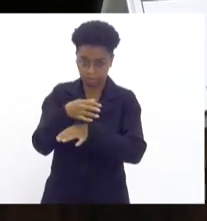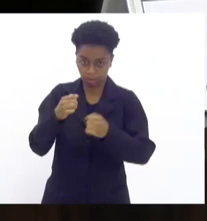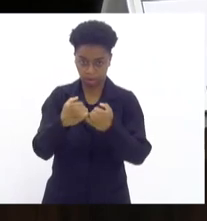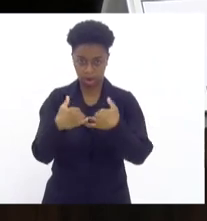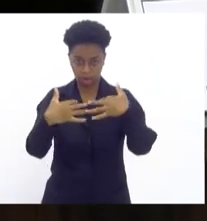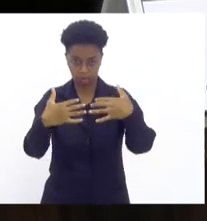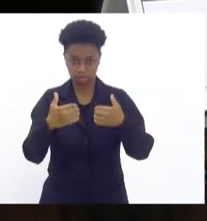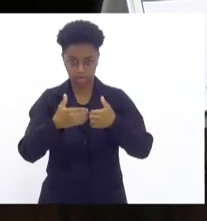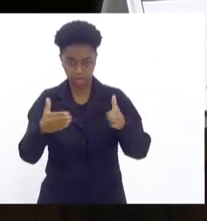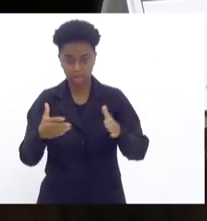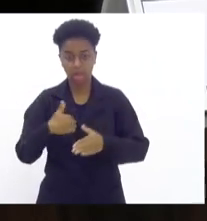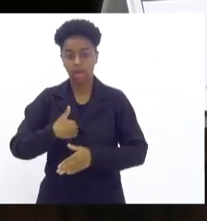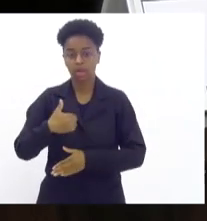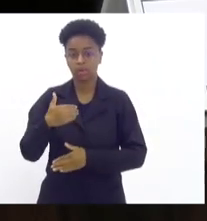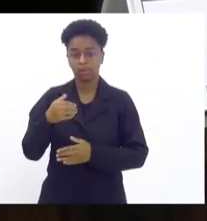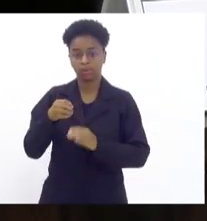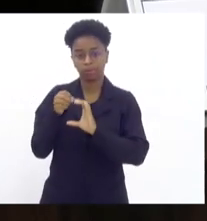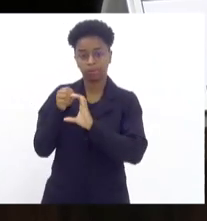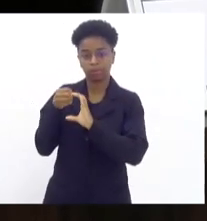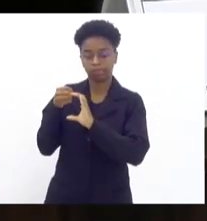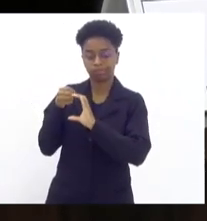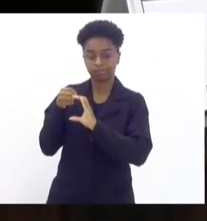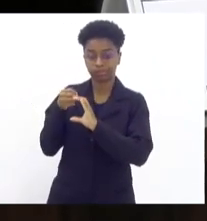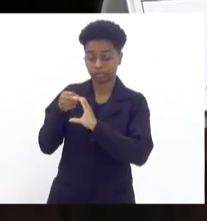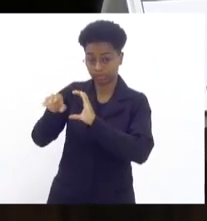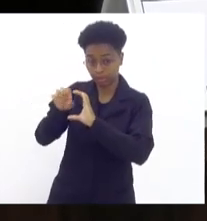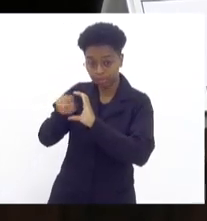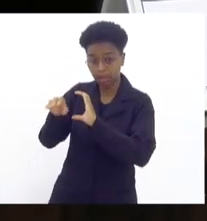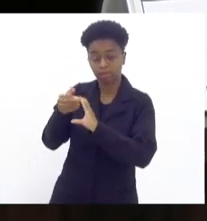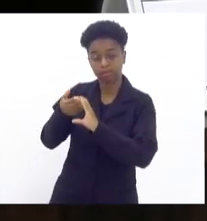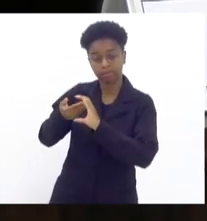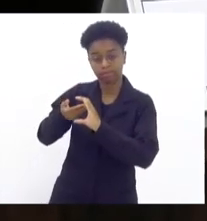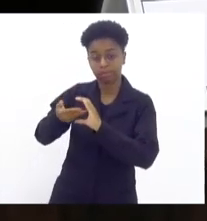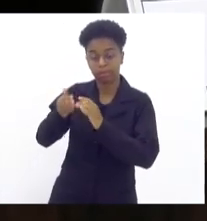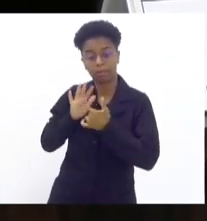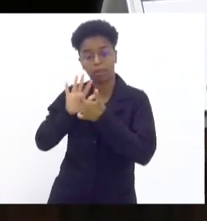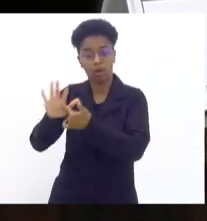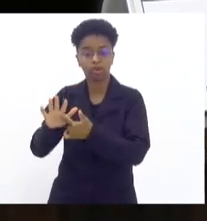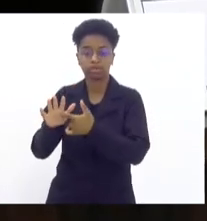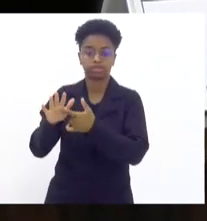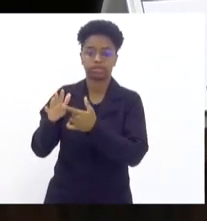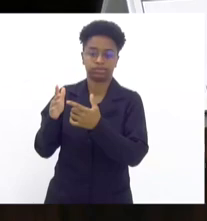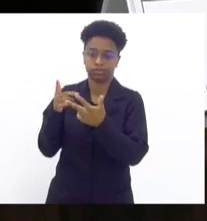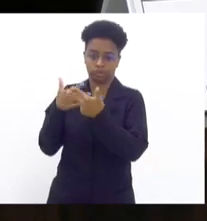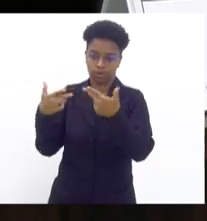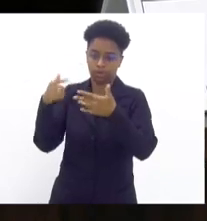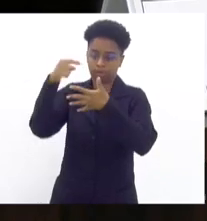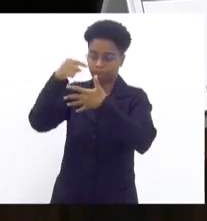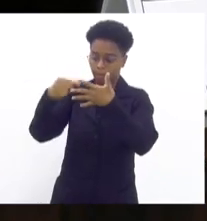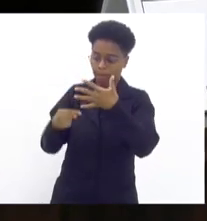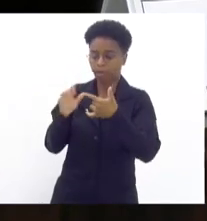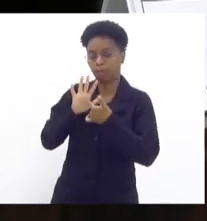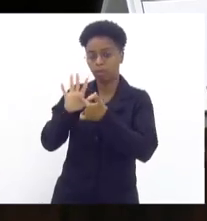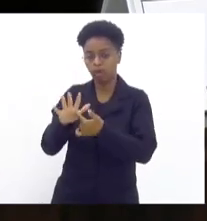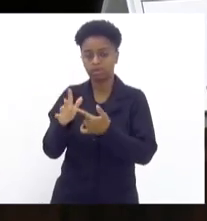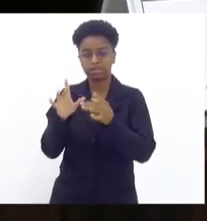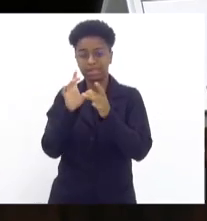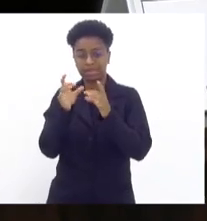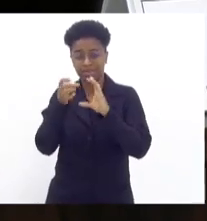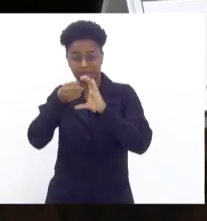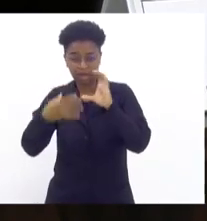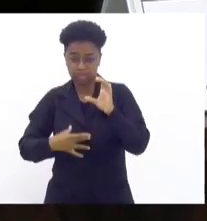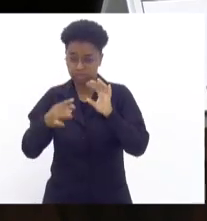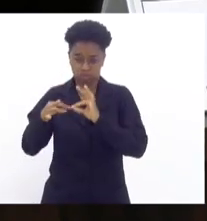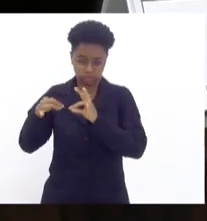lhe passar aqui as mensagens que eu tenho recebido, que dão descrição total das ruas, tudo certinho,